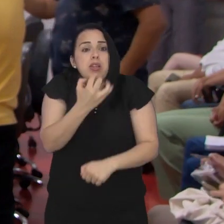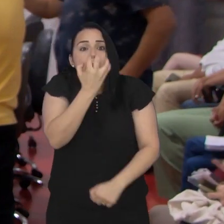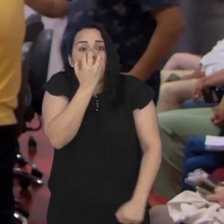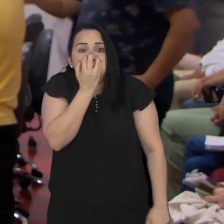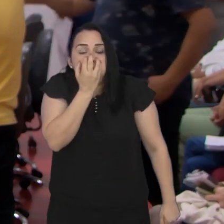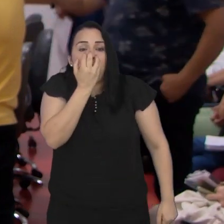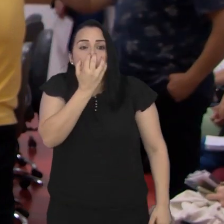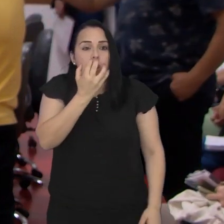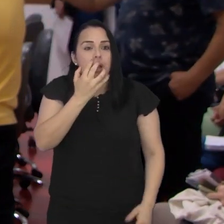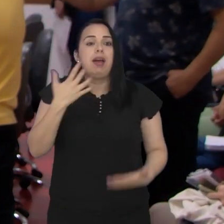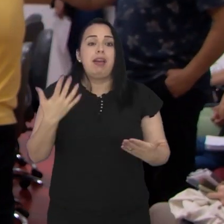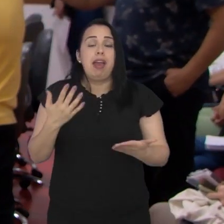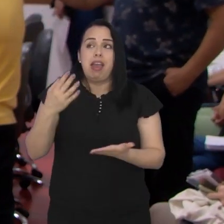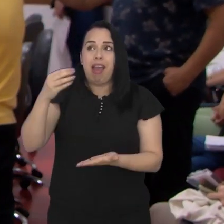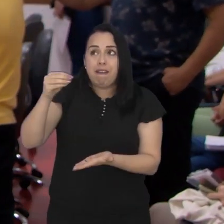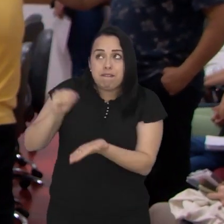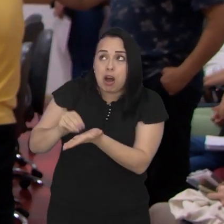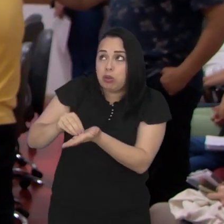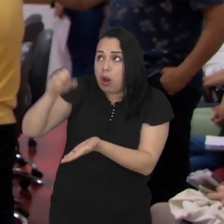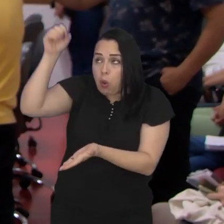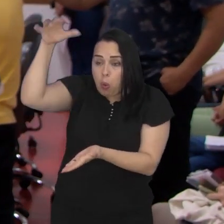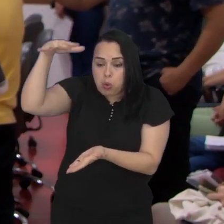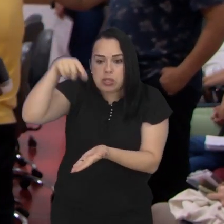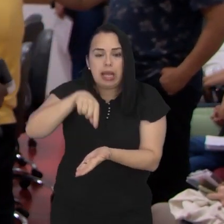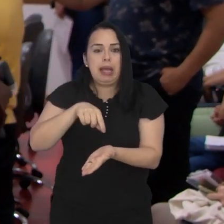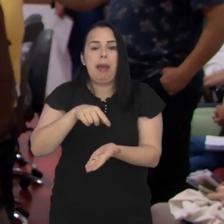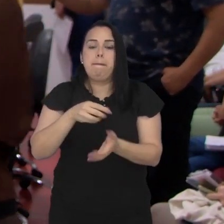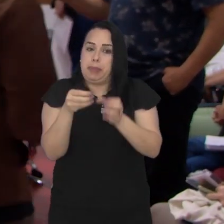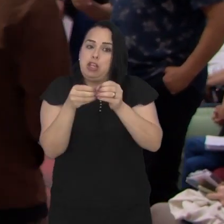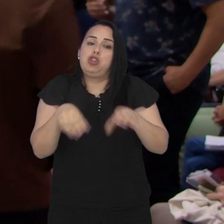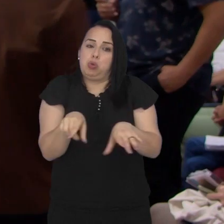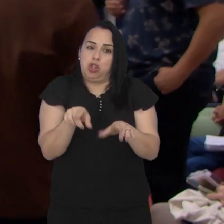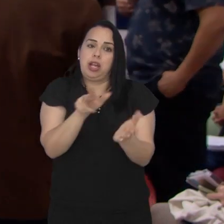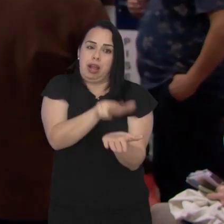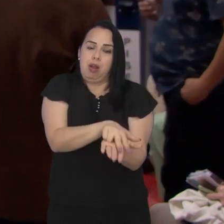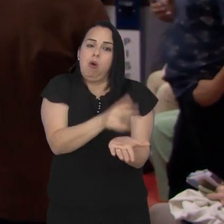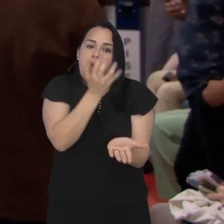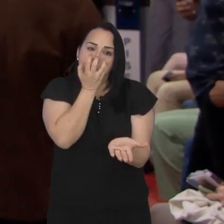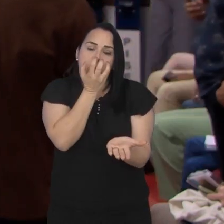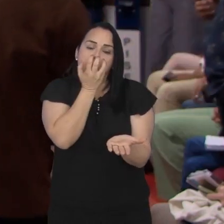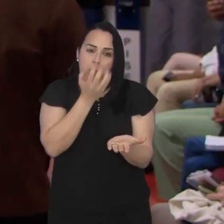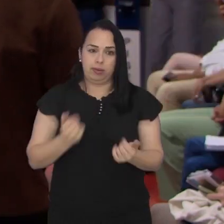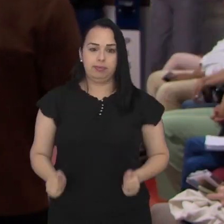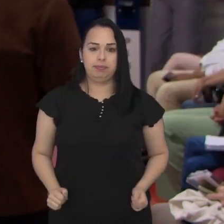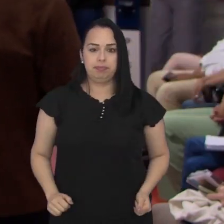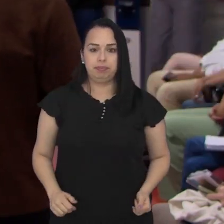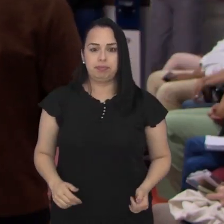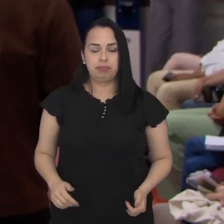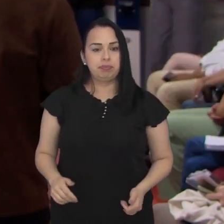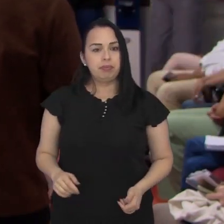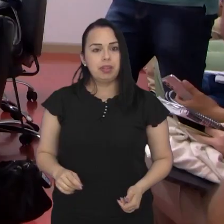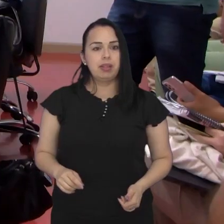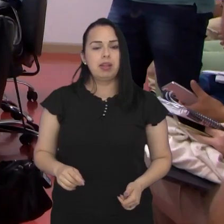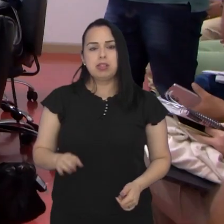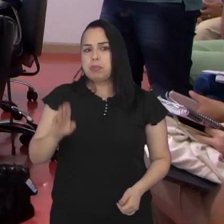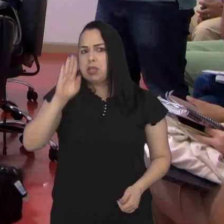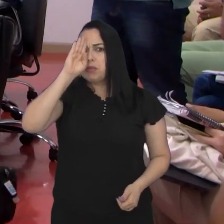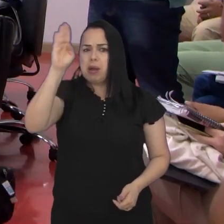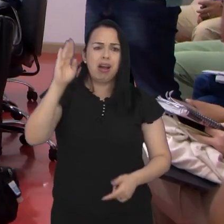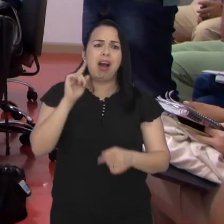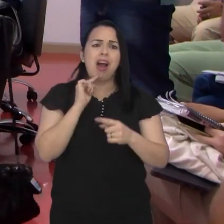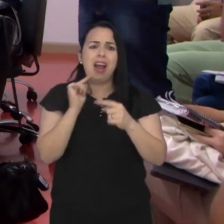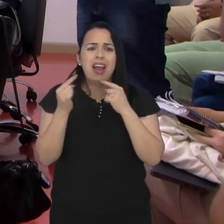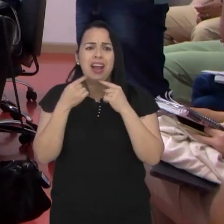precisam de oxigênio, então a falta de luz também é preocupante nesses casos, que aí é relacionado diretamente à saúde. As